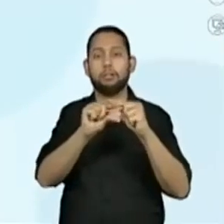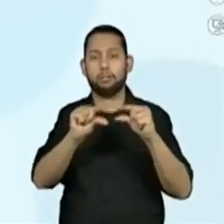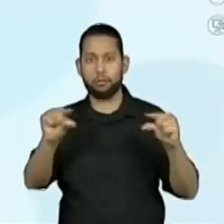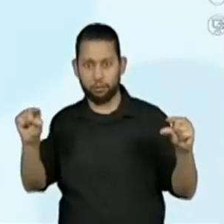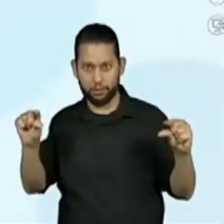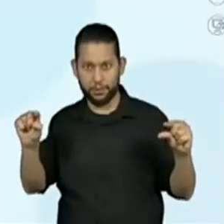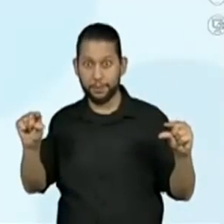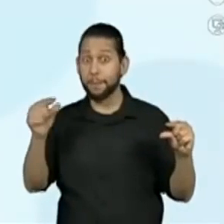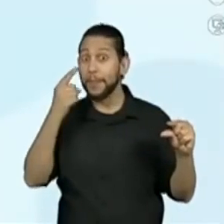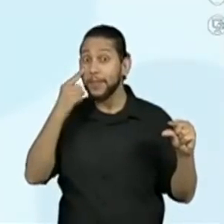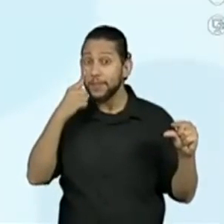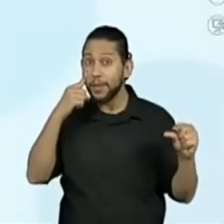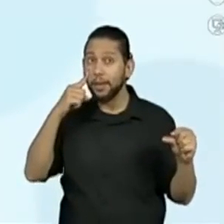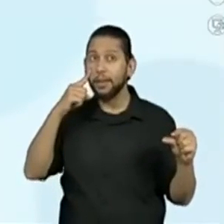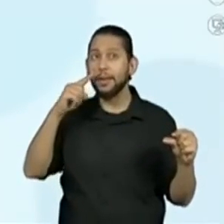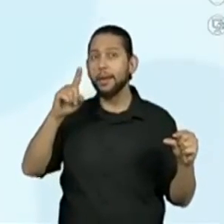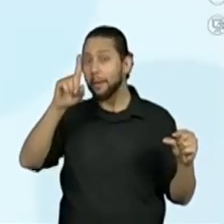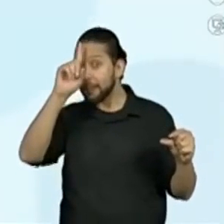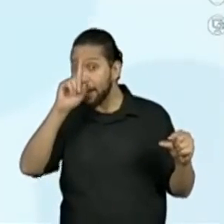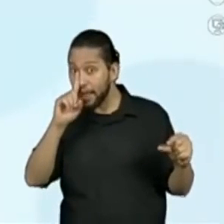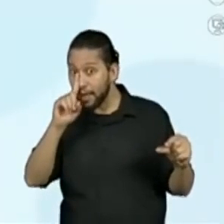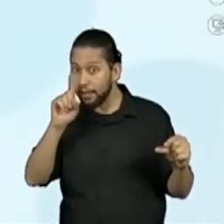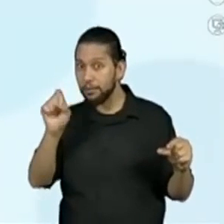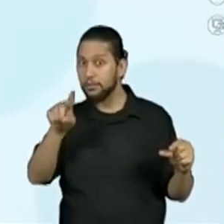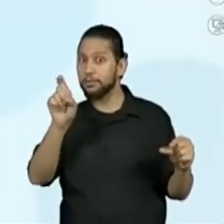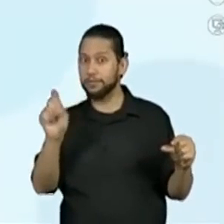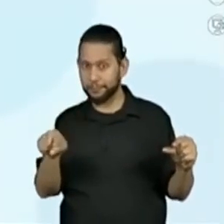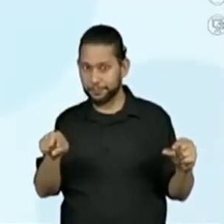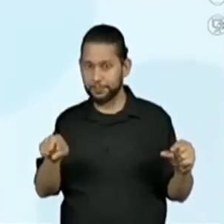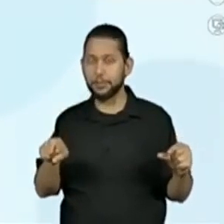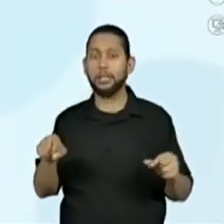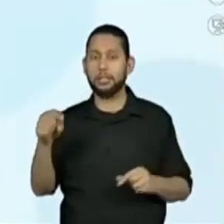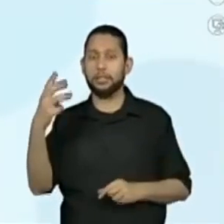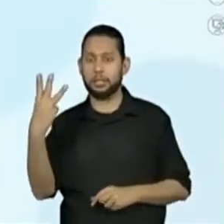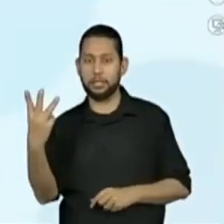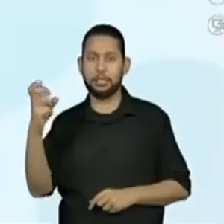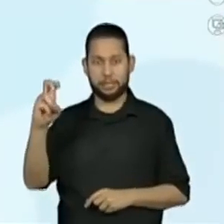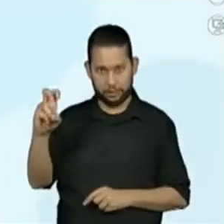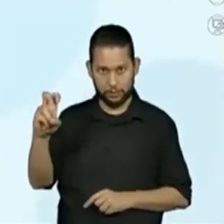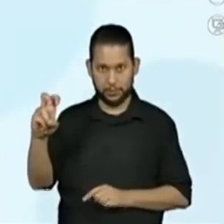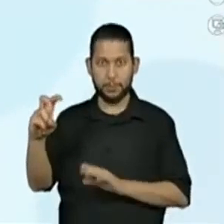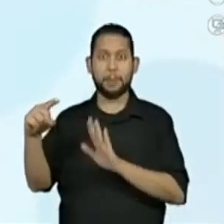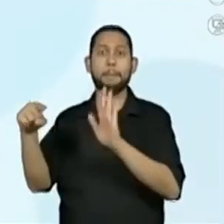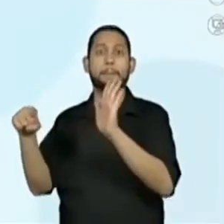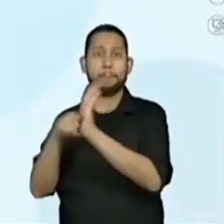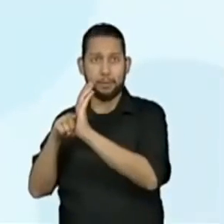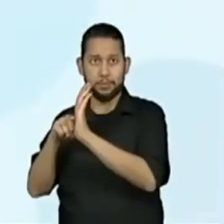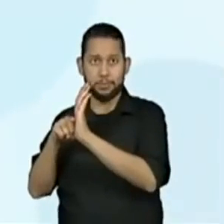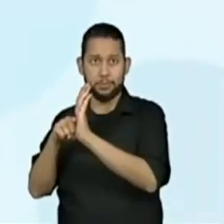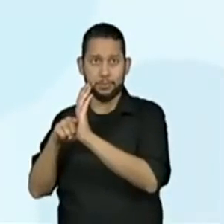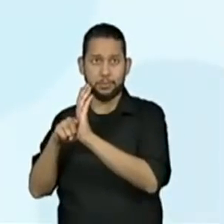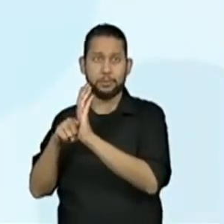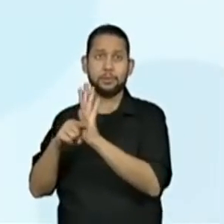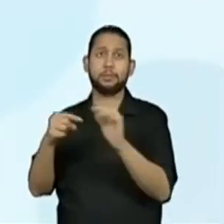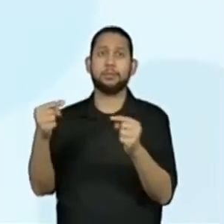desconhecido da expressão 35 menos o valor